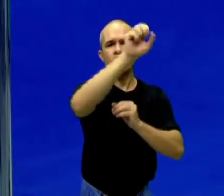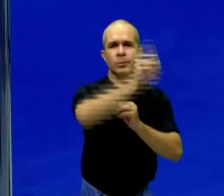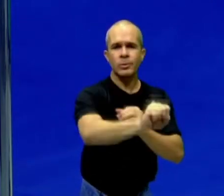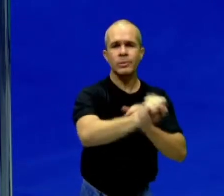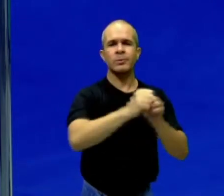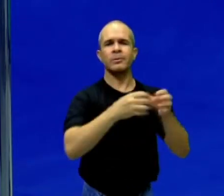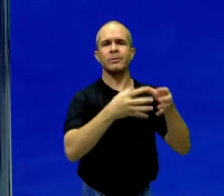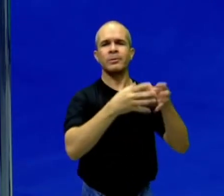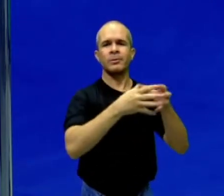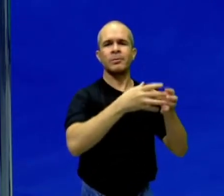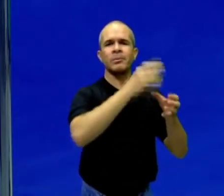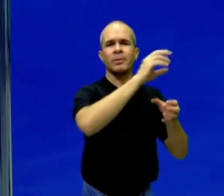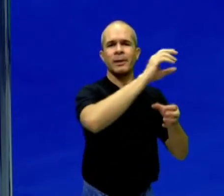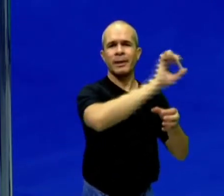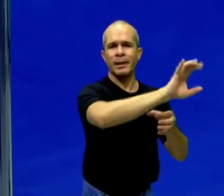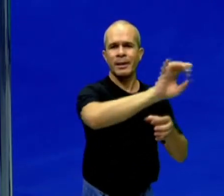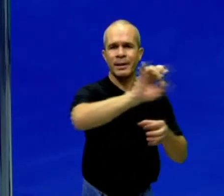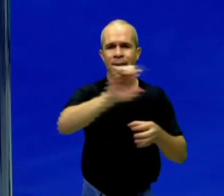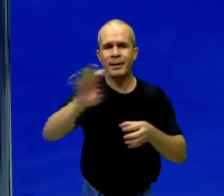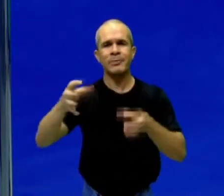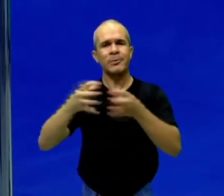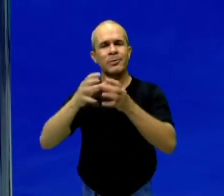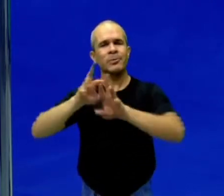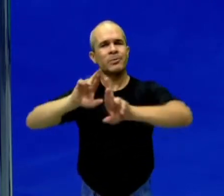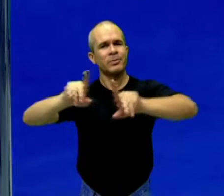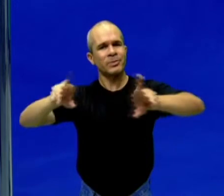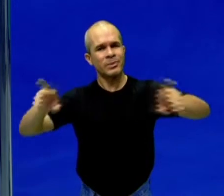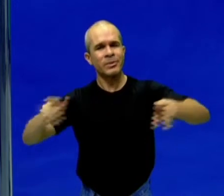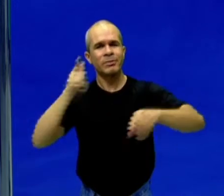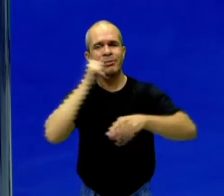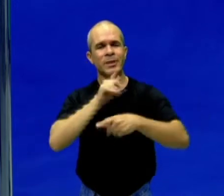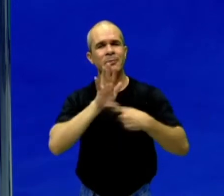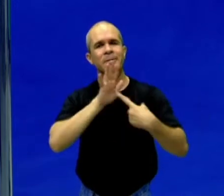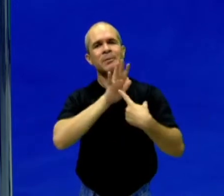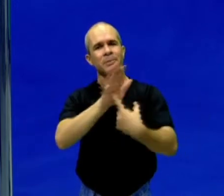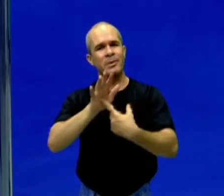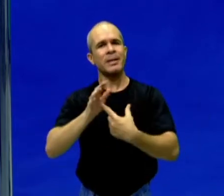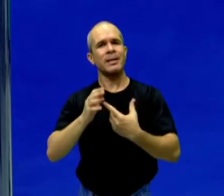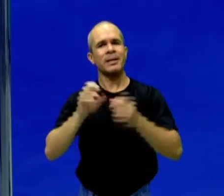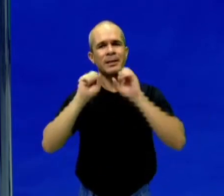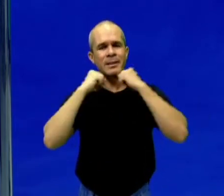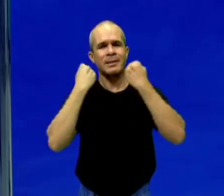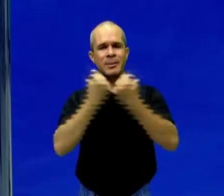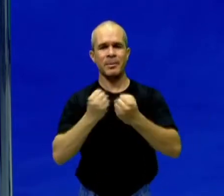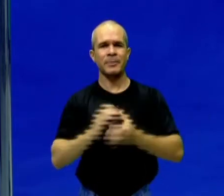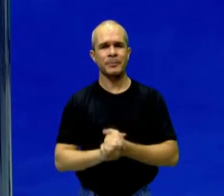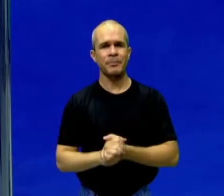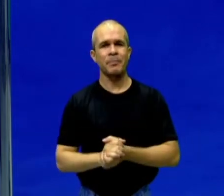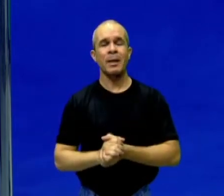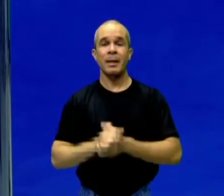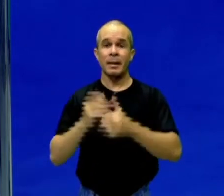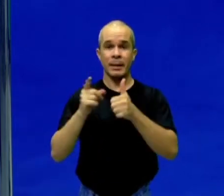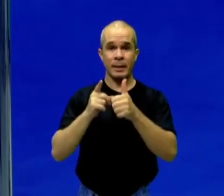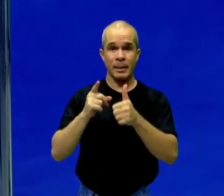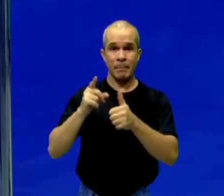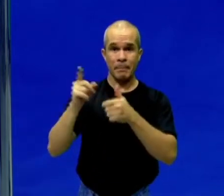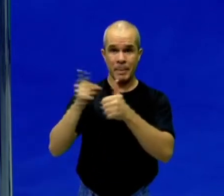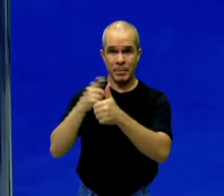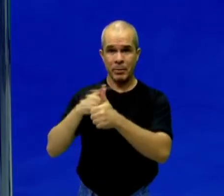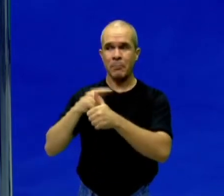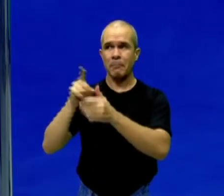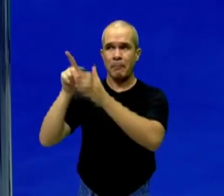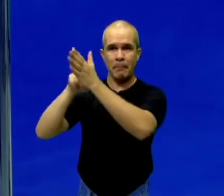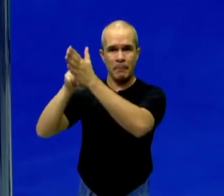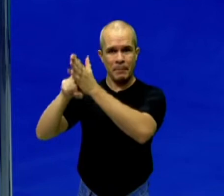outro do nordeste? Sim. Quando estivemos nas bases e fontes de pesquisa para apresentar esse seminário,